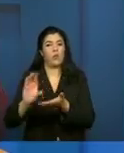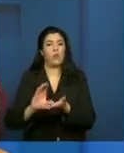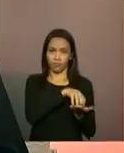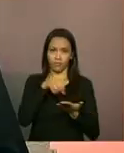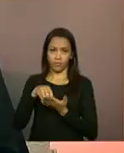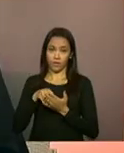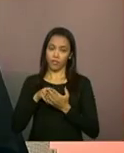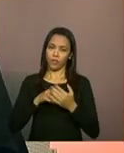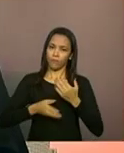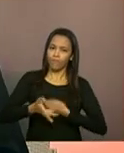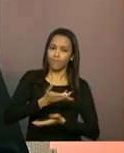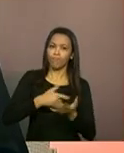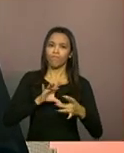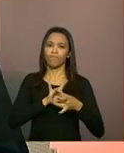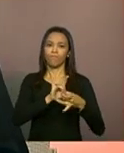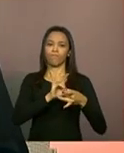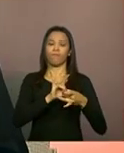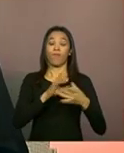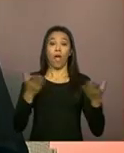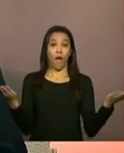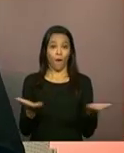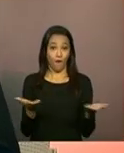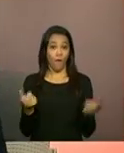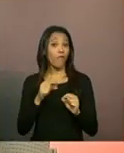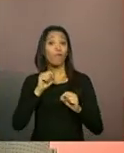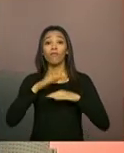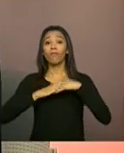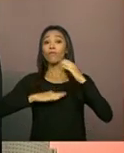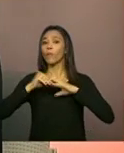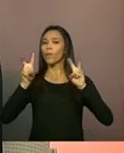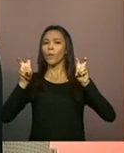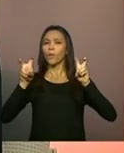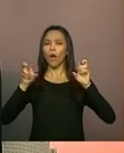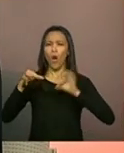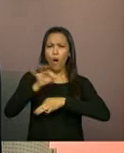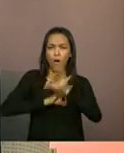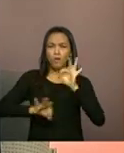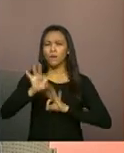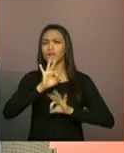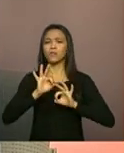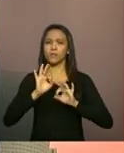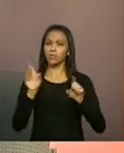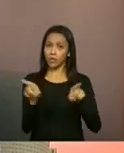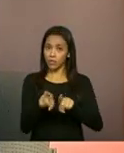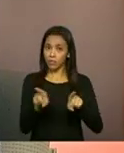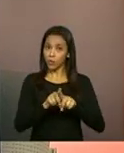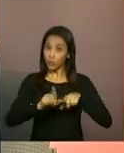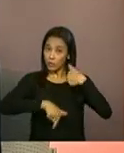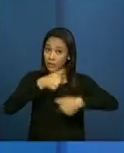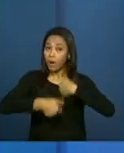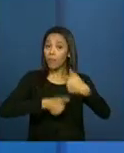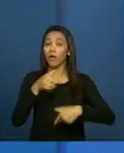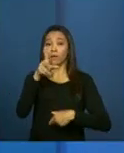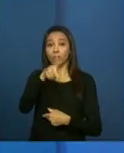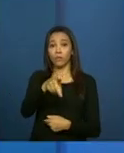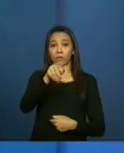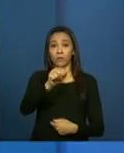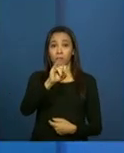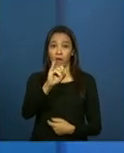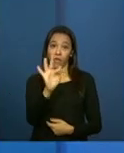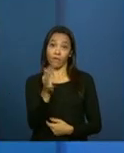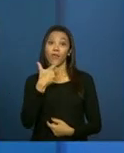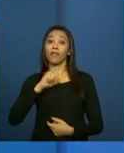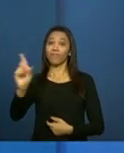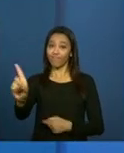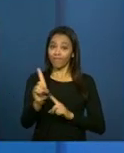não pode. Neste bloco, vamos tratar sobre a organização e execução do PAIF. Nossas convidadas do segundo bloco